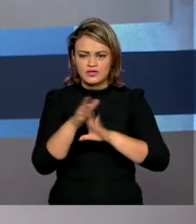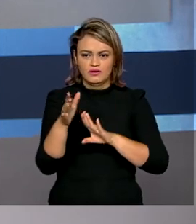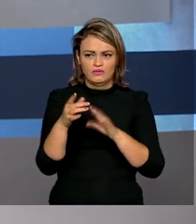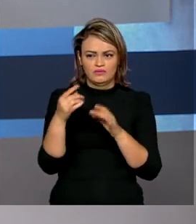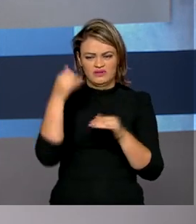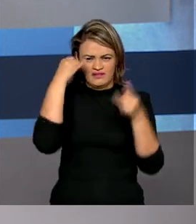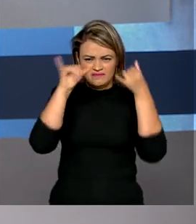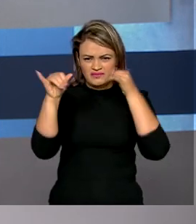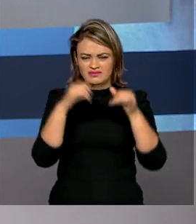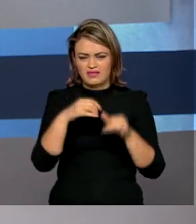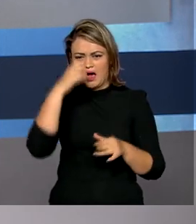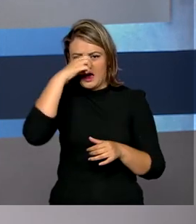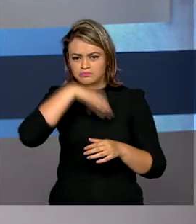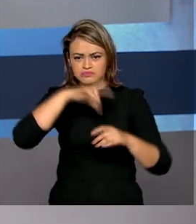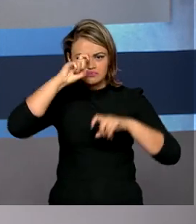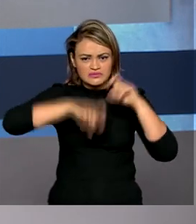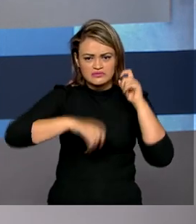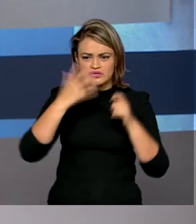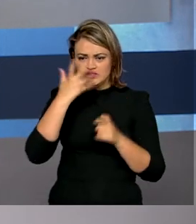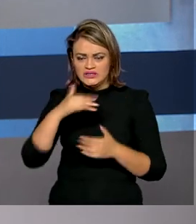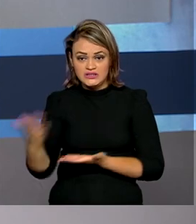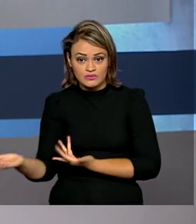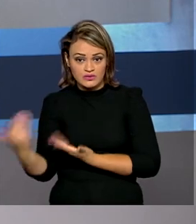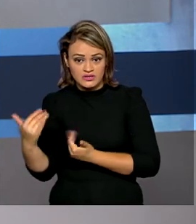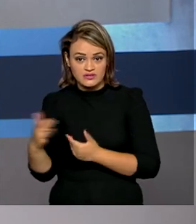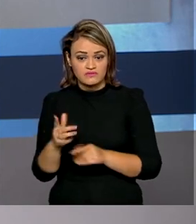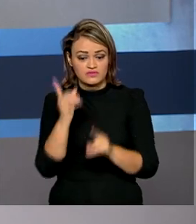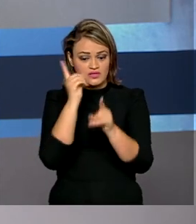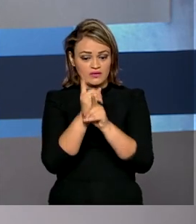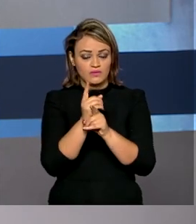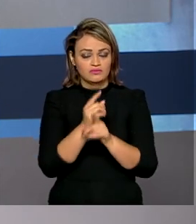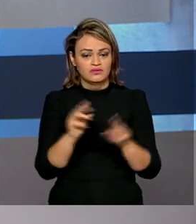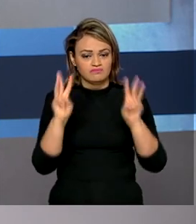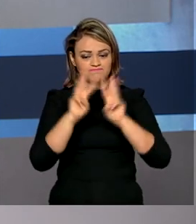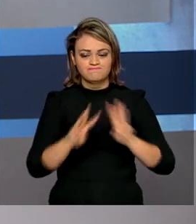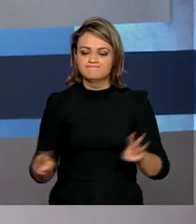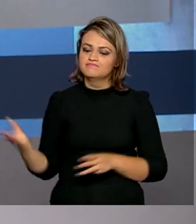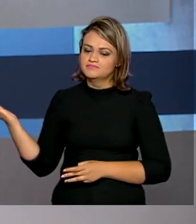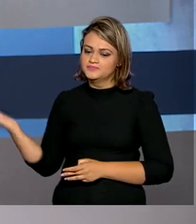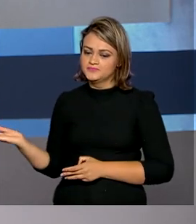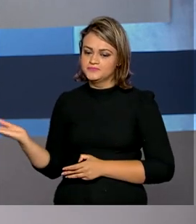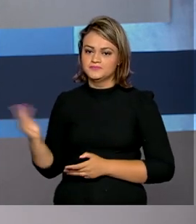abuso sexual de crianças e adolescentes está disponível no portal gov.br. 100. 100. Obrigado.